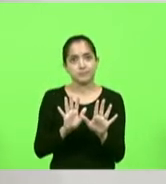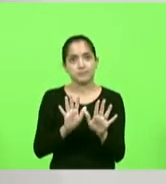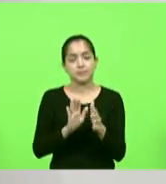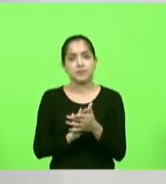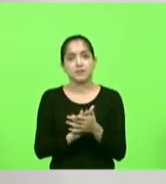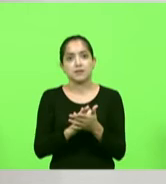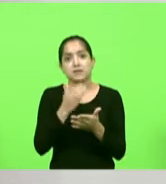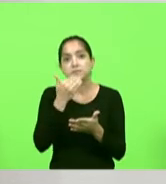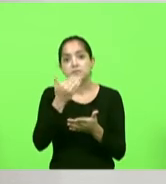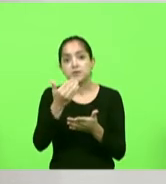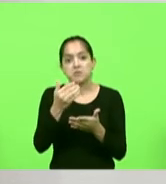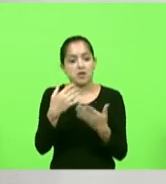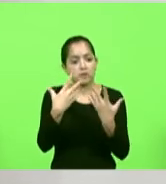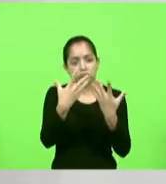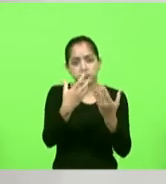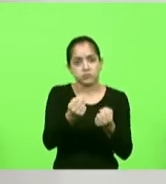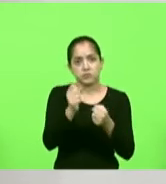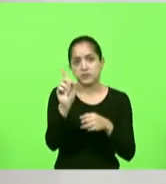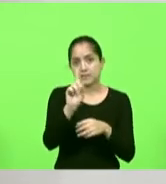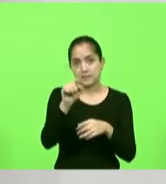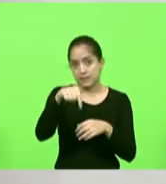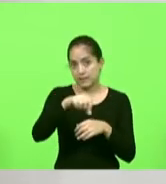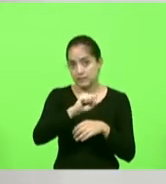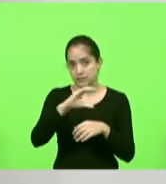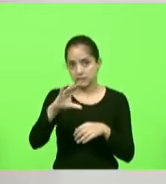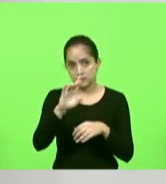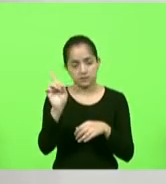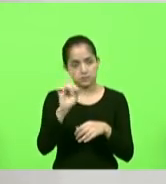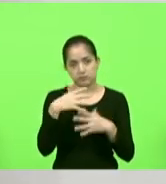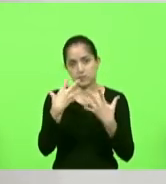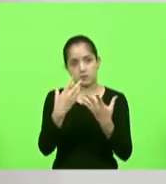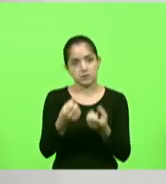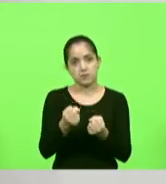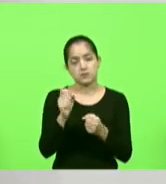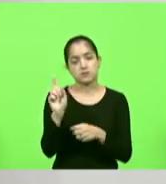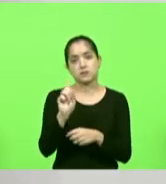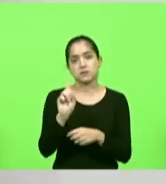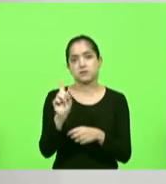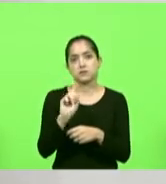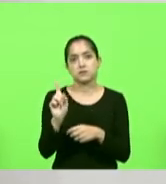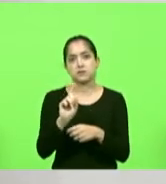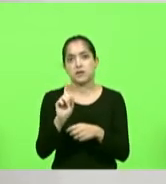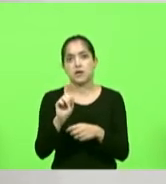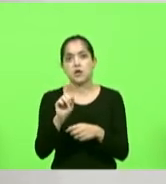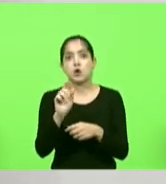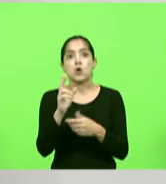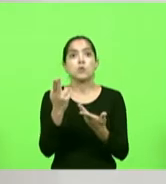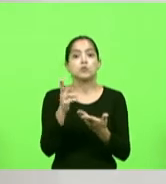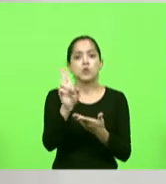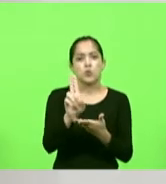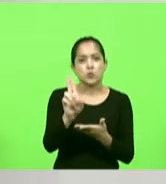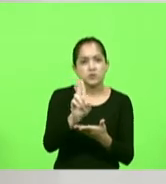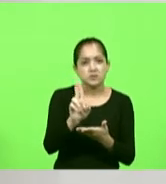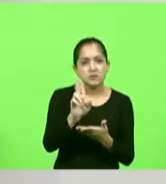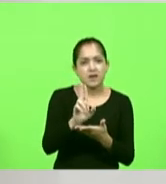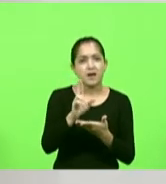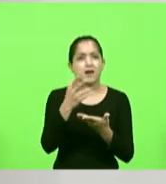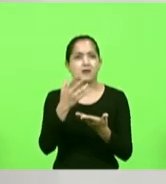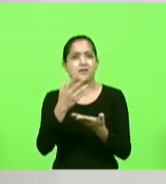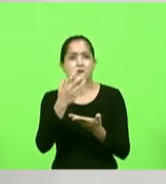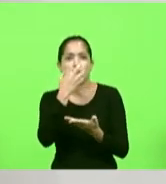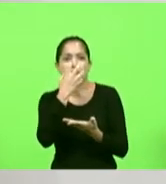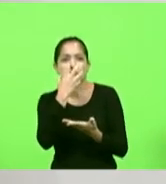isso porque eu não aceito isso em Santa Catarina nós não aceitamos isso em Santa Catarina utilizar um animal parece tipo um